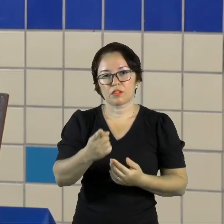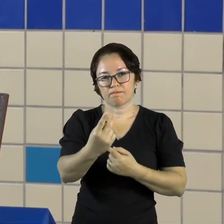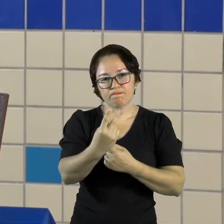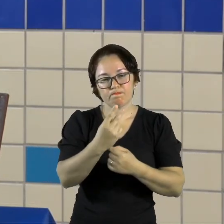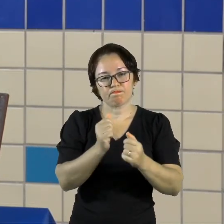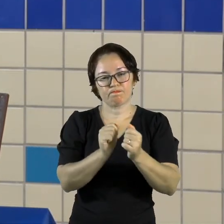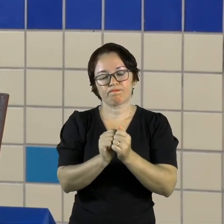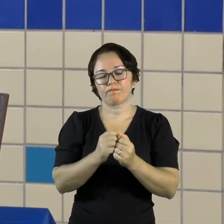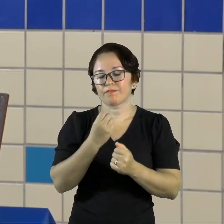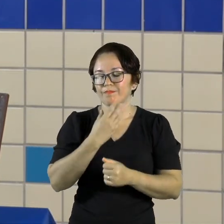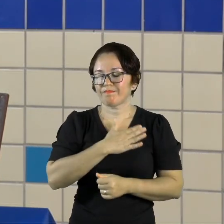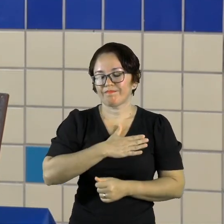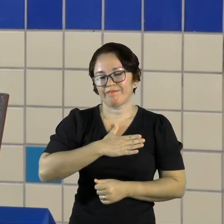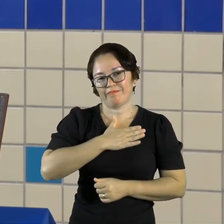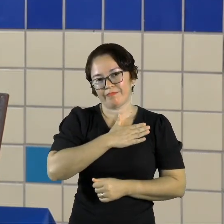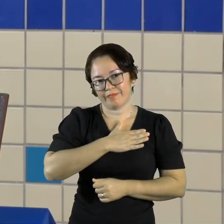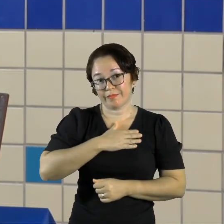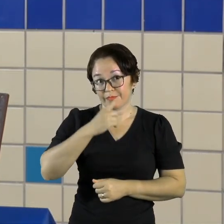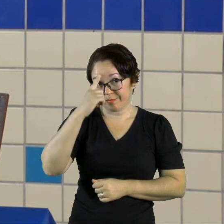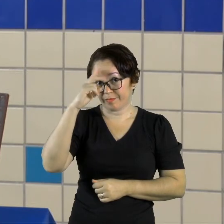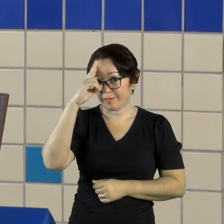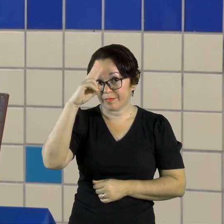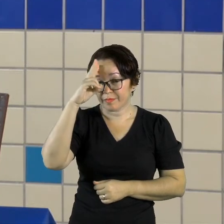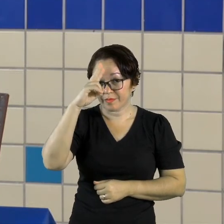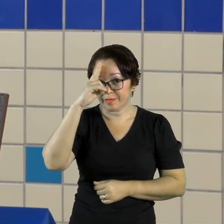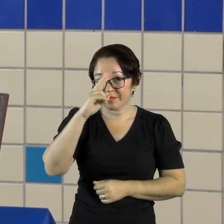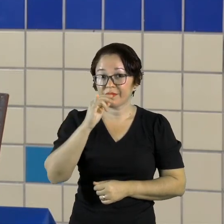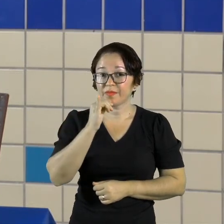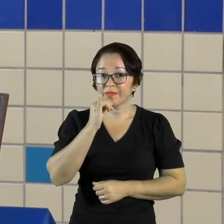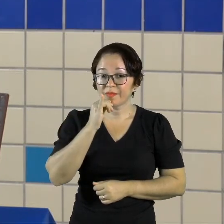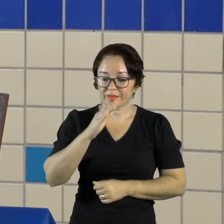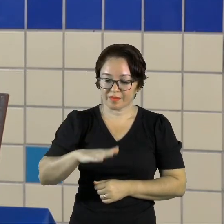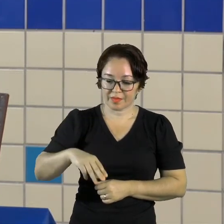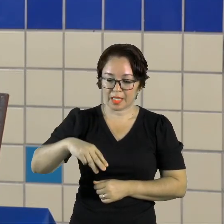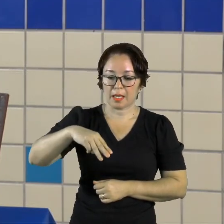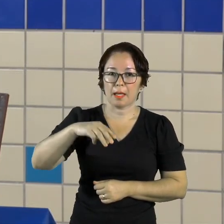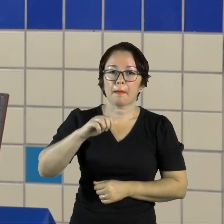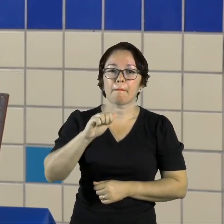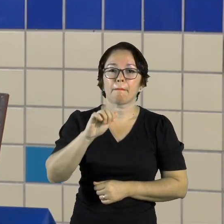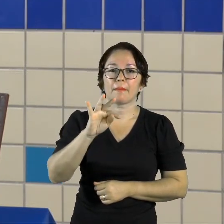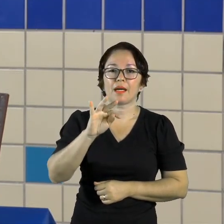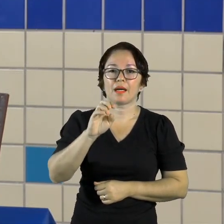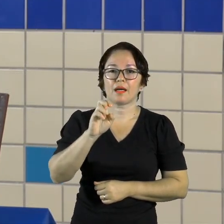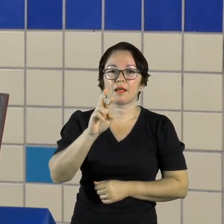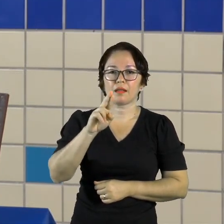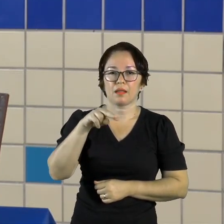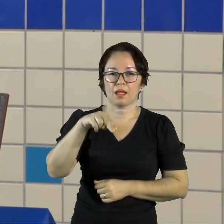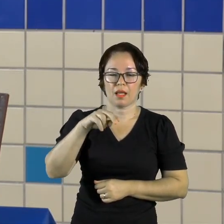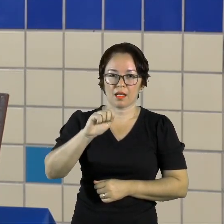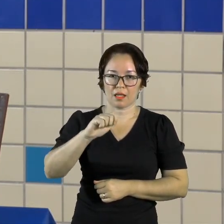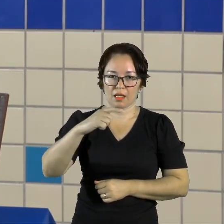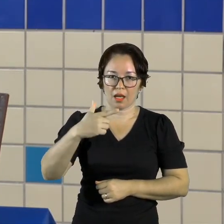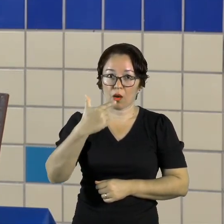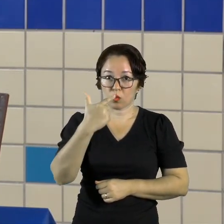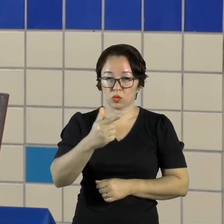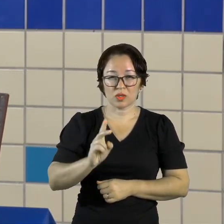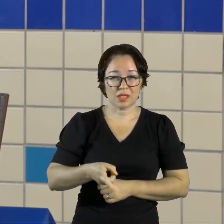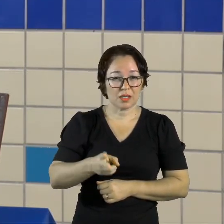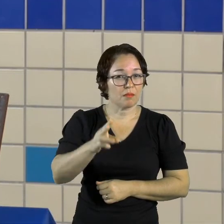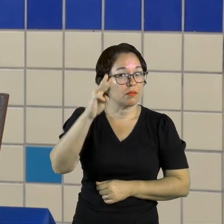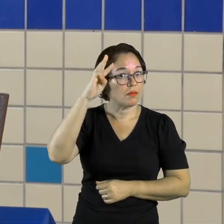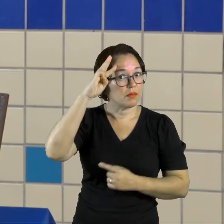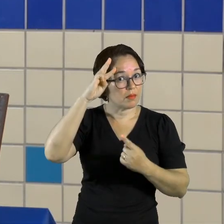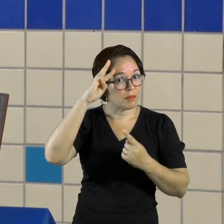hoje Lembrando que a programação do Maternal 2 Estará passando todas as terças-feiras e as